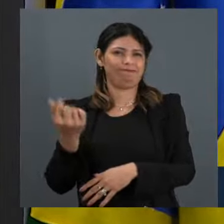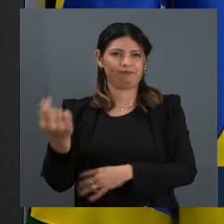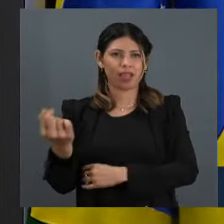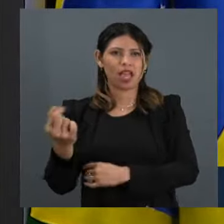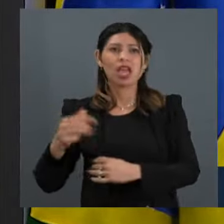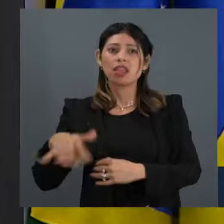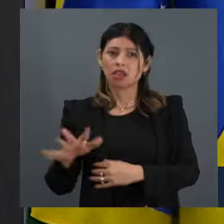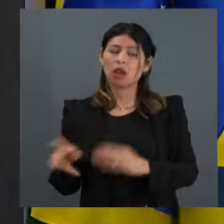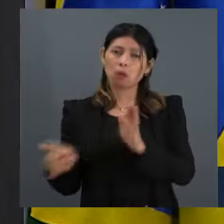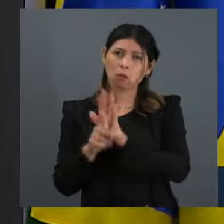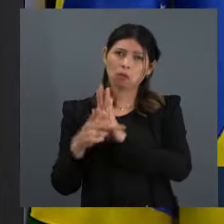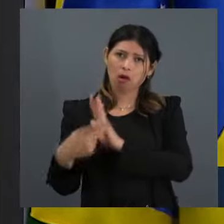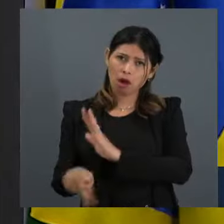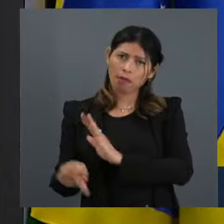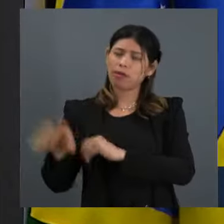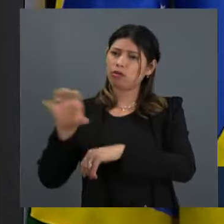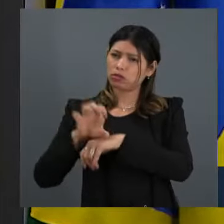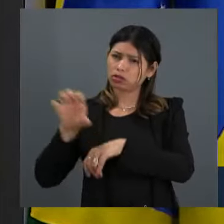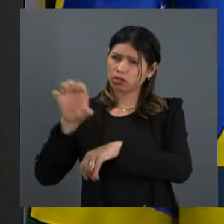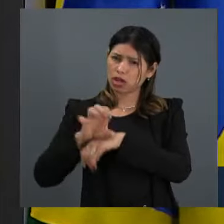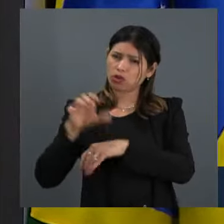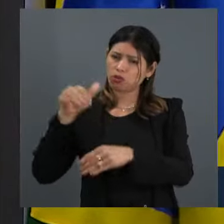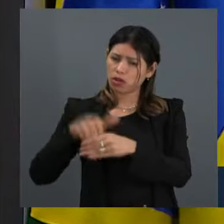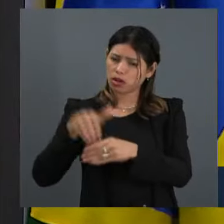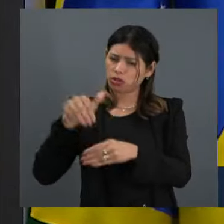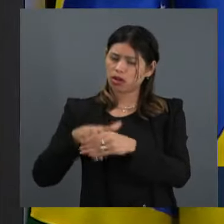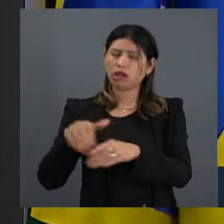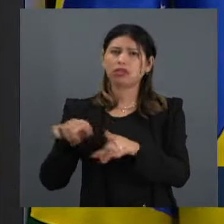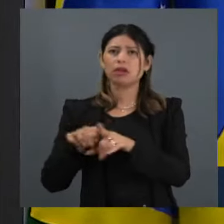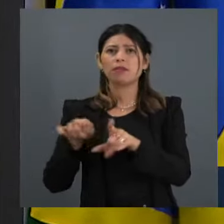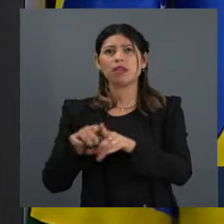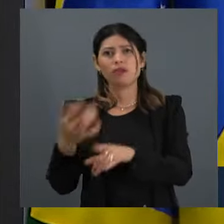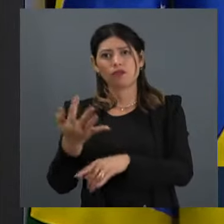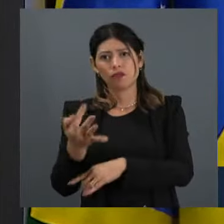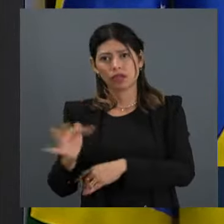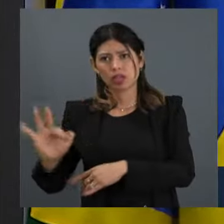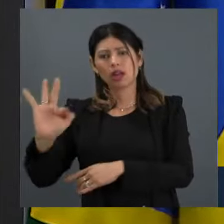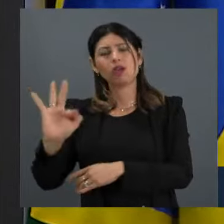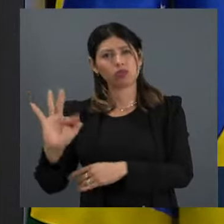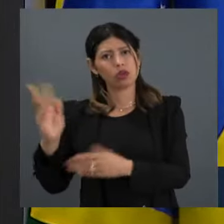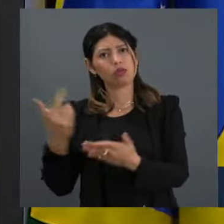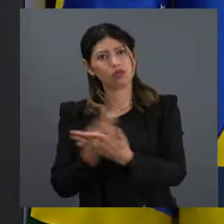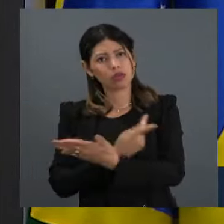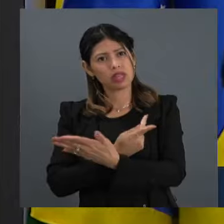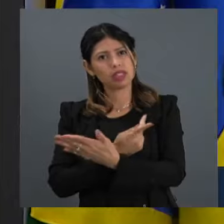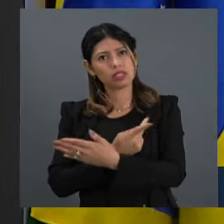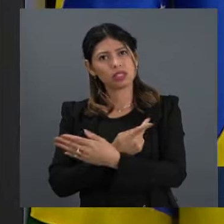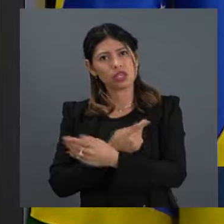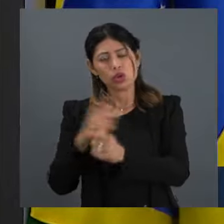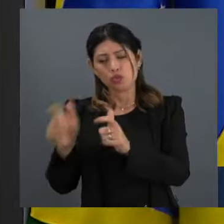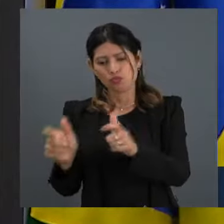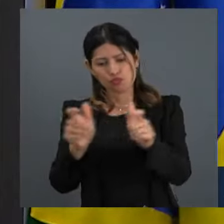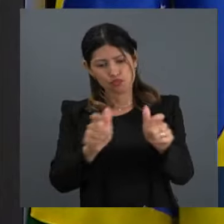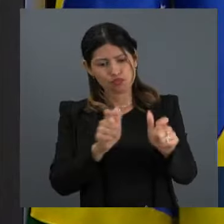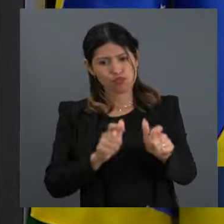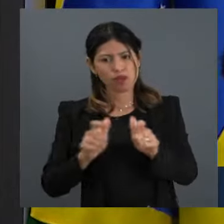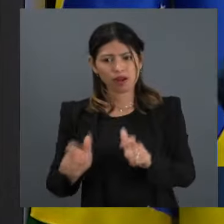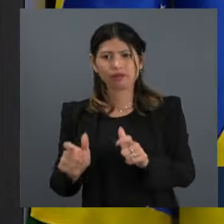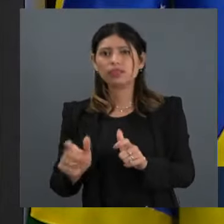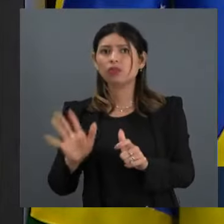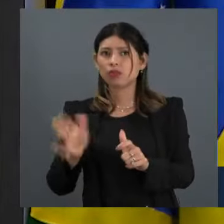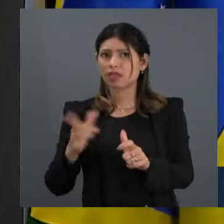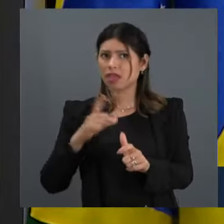eleitoral dos estados, justiça federal, como acontece em muitos países, que se mobilizam órgãos para